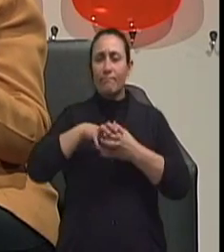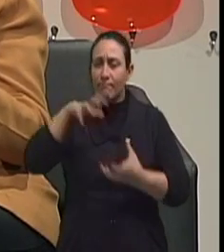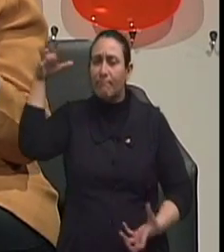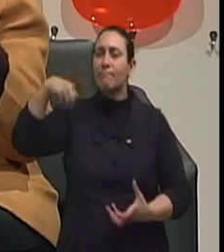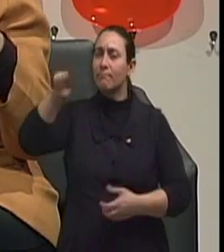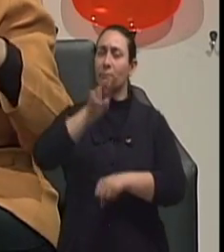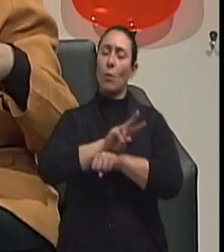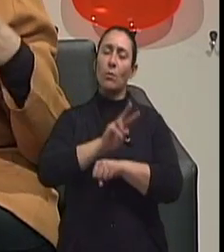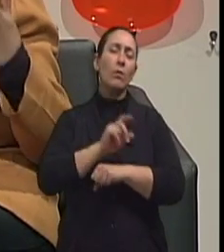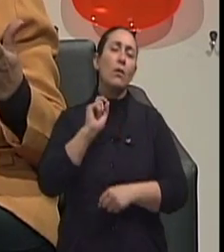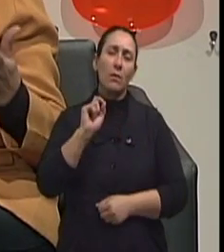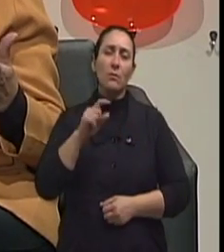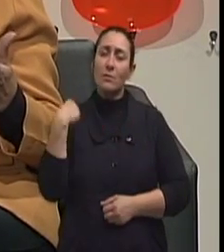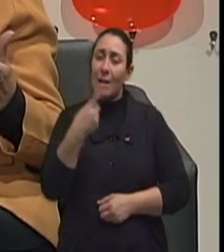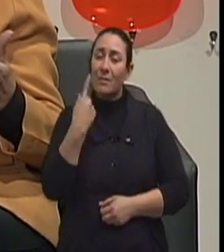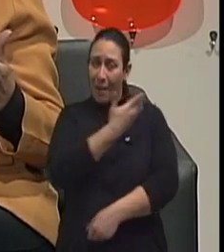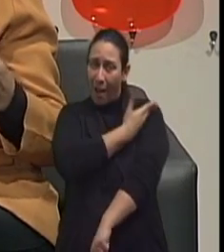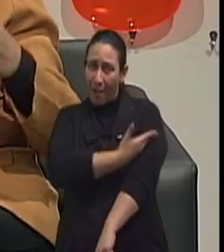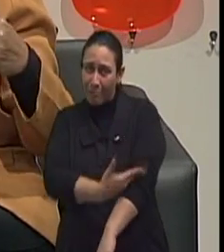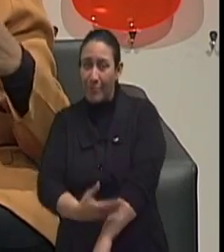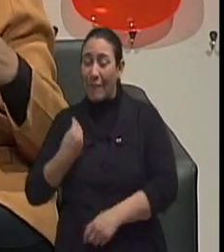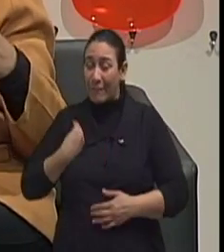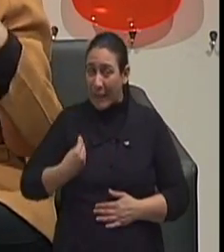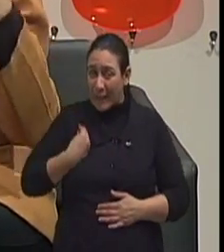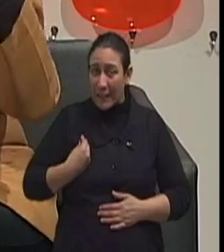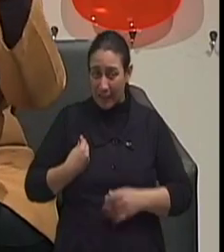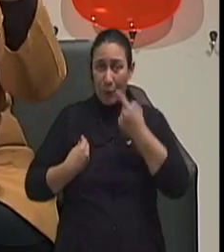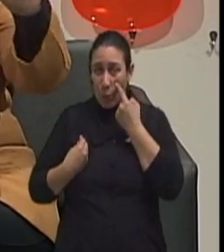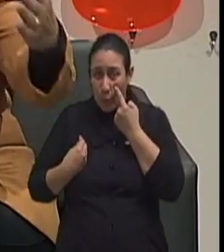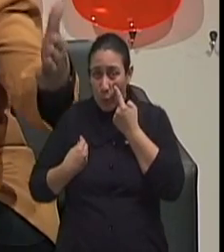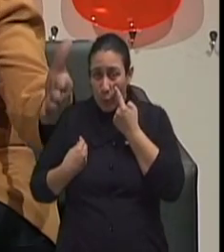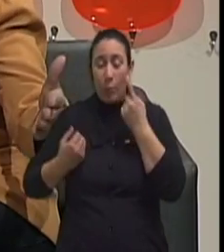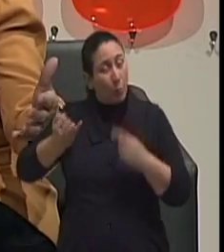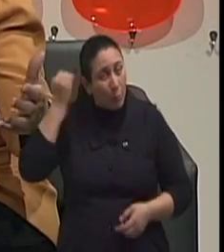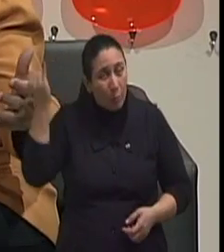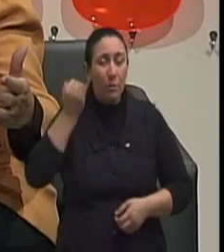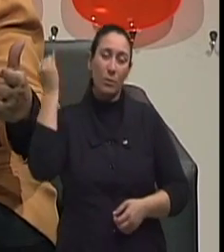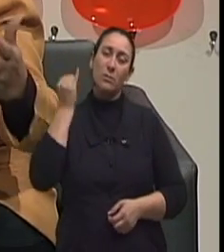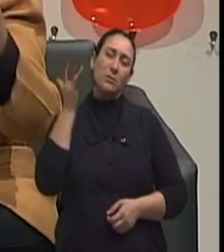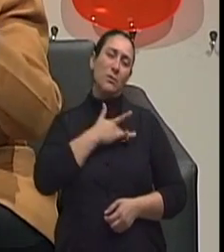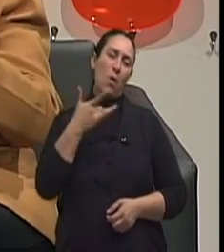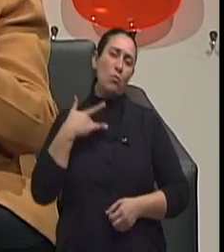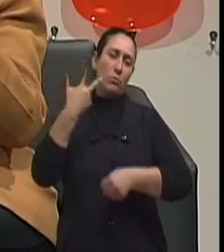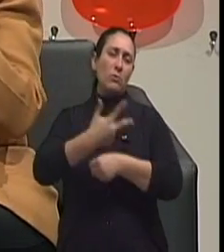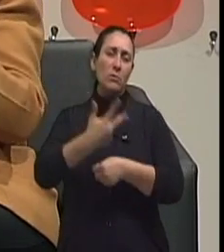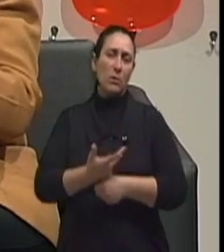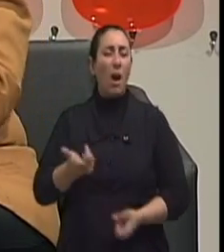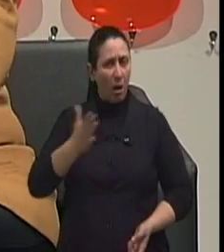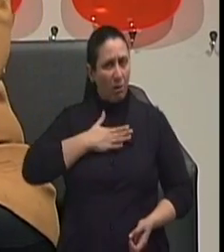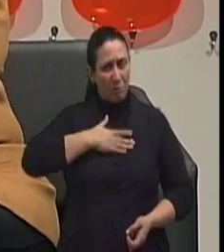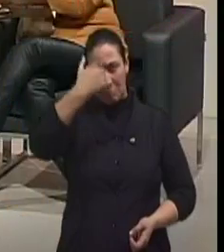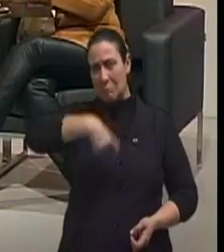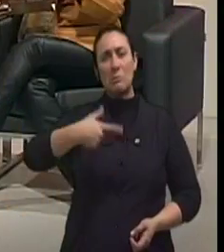é que os hábitos de vida é que nos trazem essa saúde plena na terceira idade, né. A gente costuma, eu como